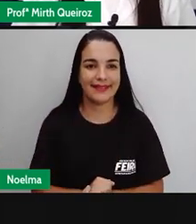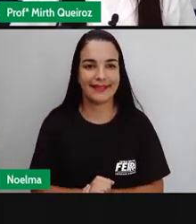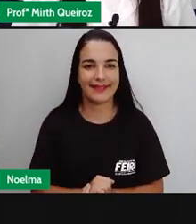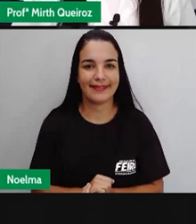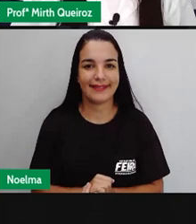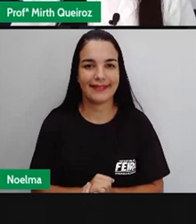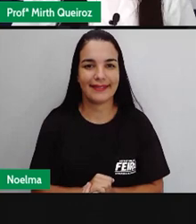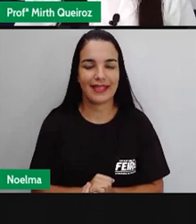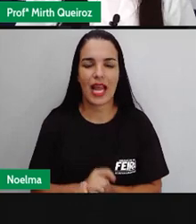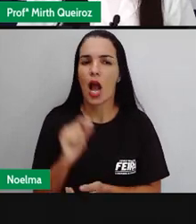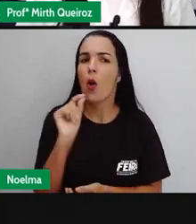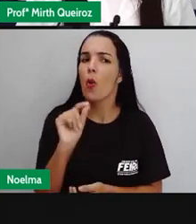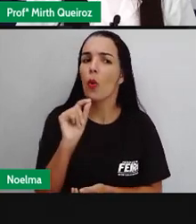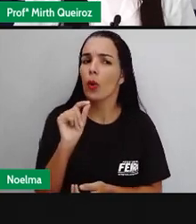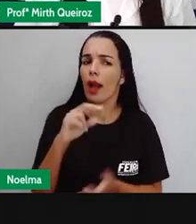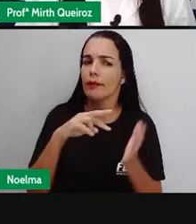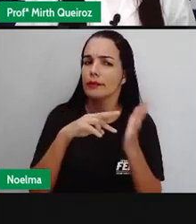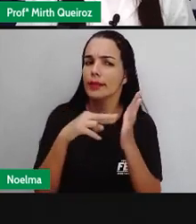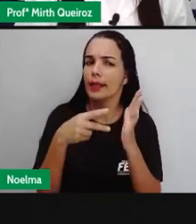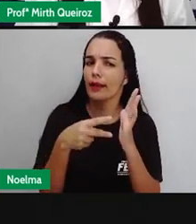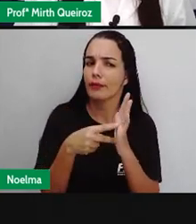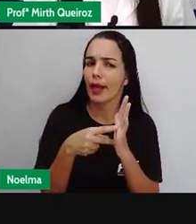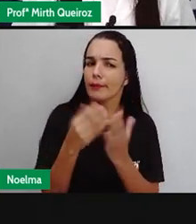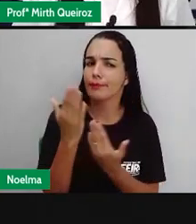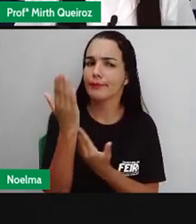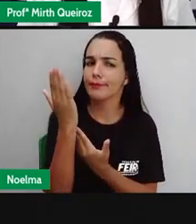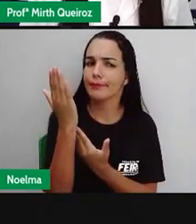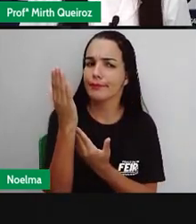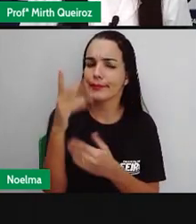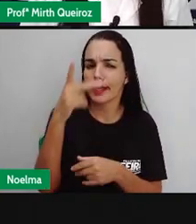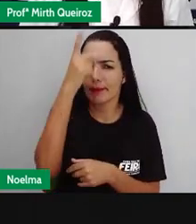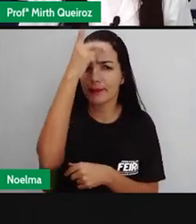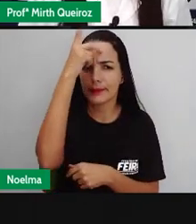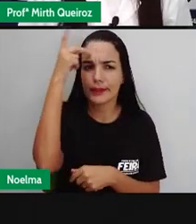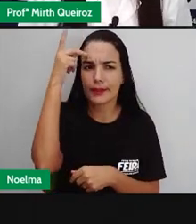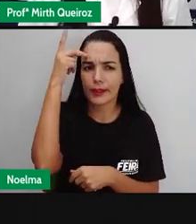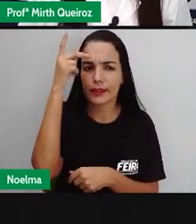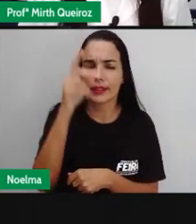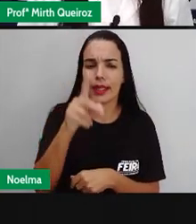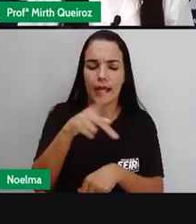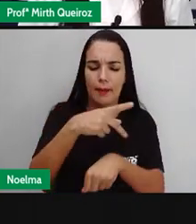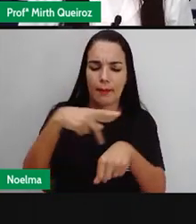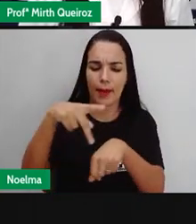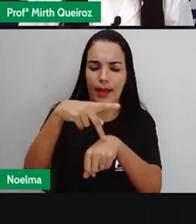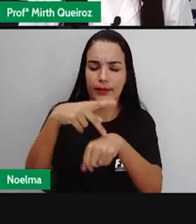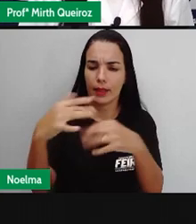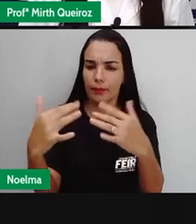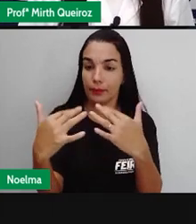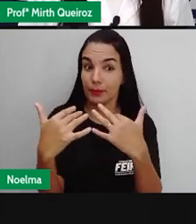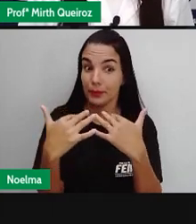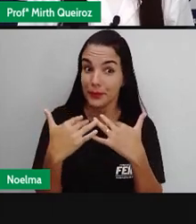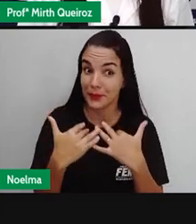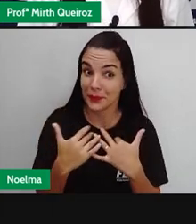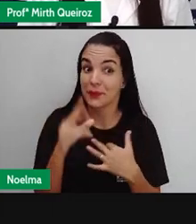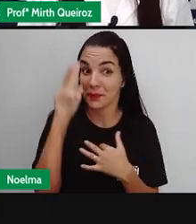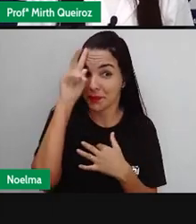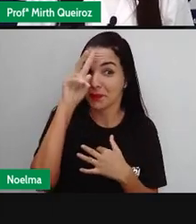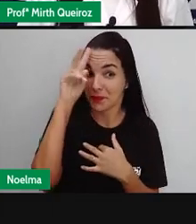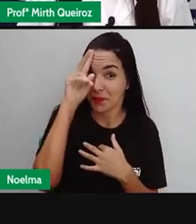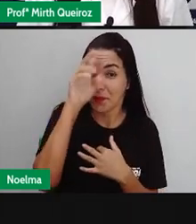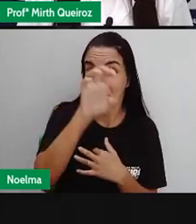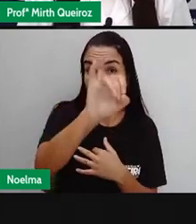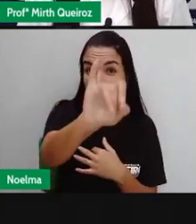O que são imigrantes? Vamos aí rever o que a gente viu na aula passada. Imigrantes é